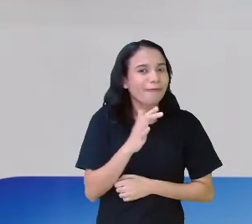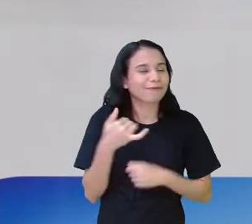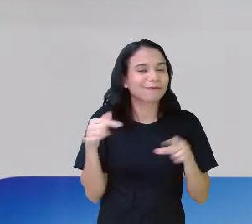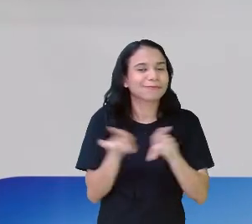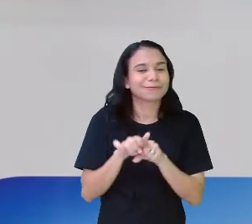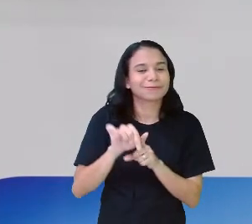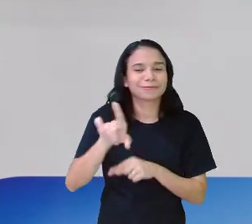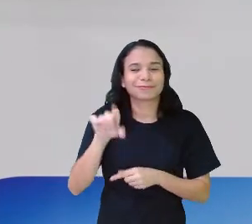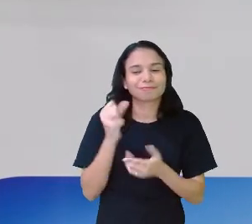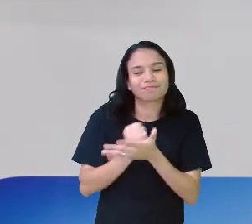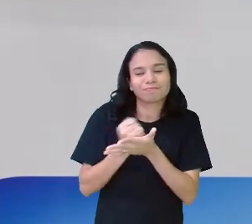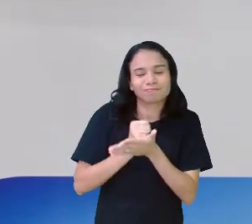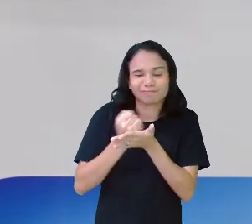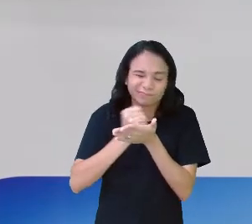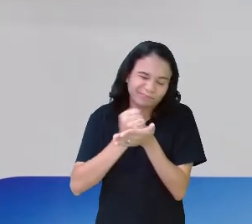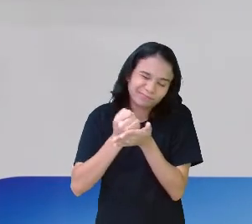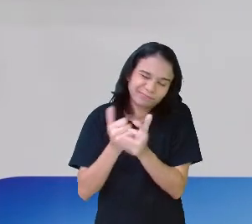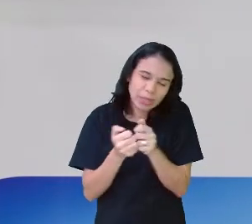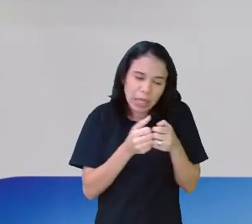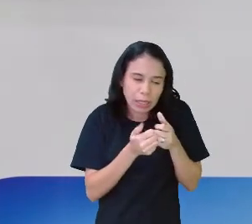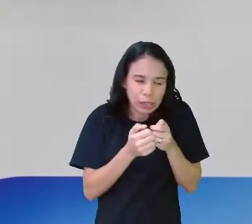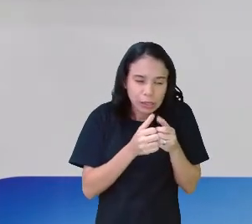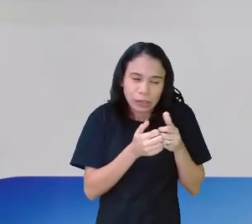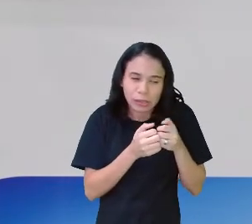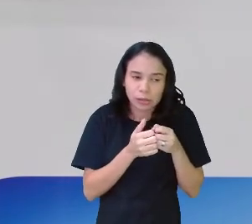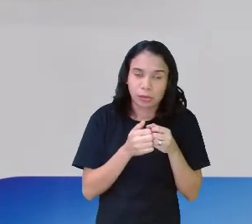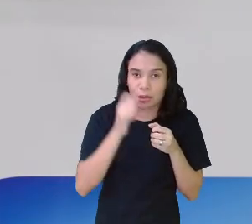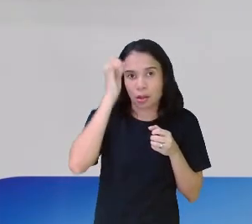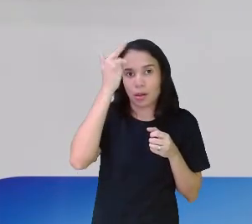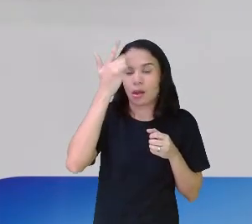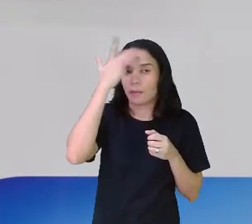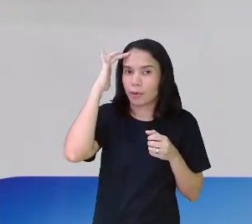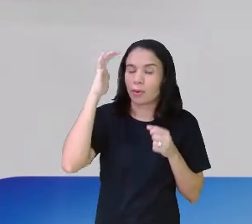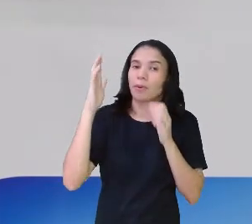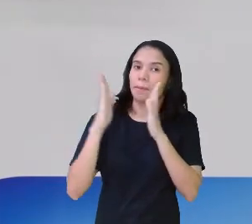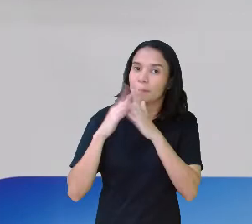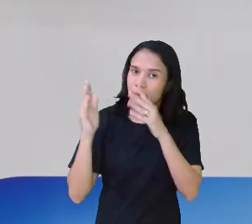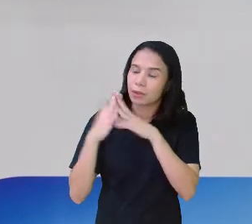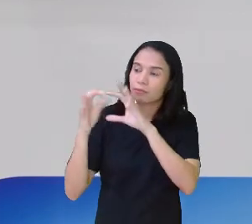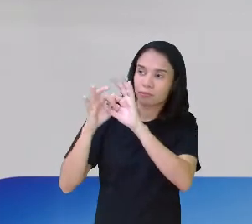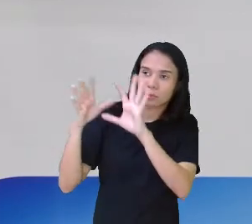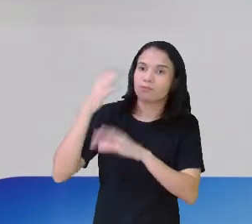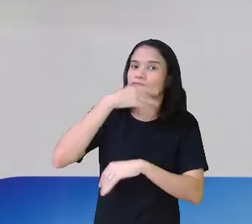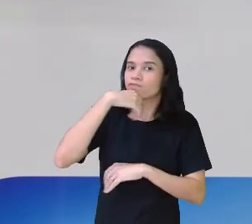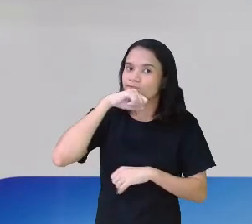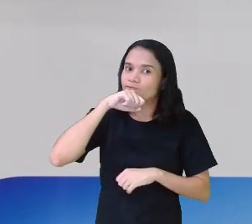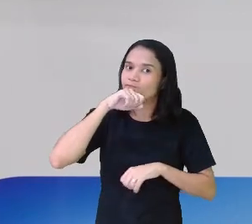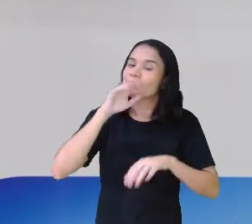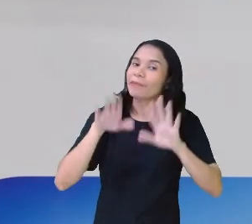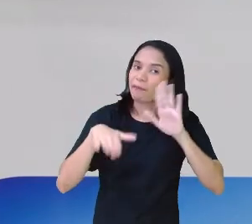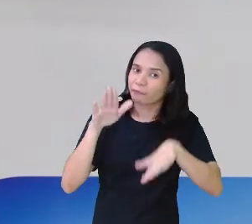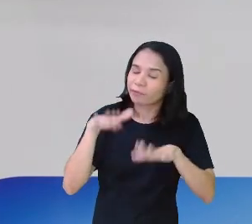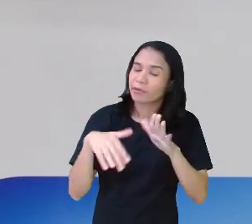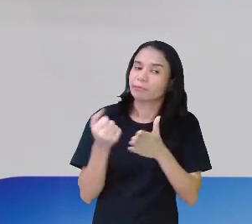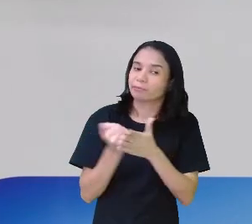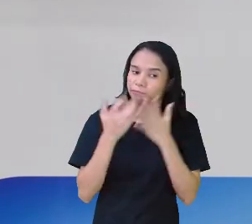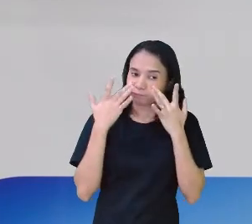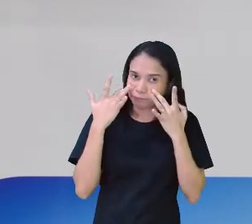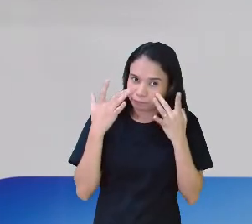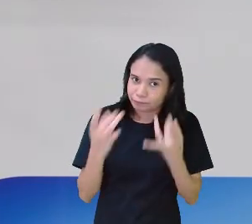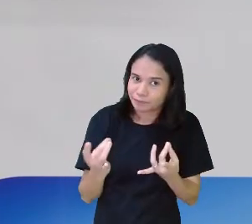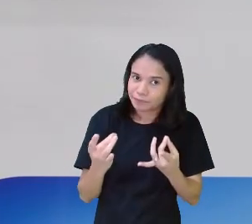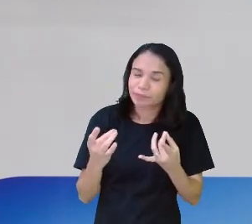Escolhe lá um jogo. Joga. Tá claro que o jogo você vai pedir autorização aos seus pais. Nem todo jogo é tão legal assim. Então, cuidado.